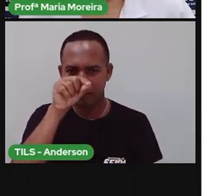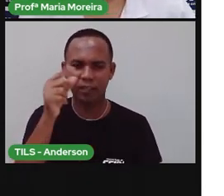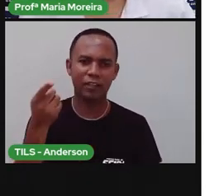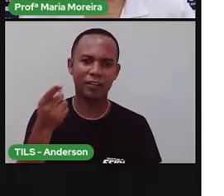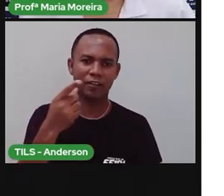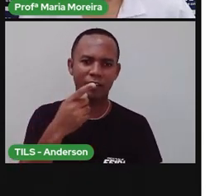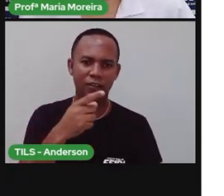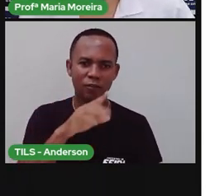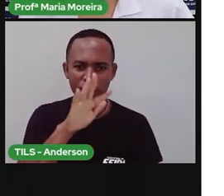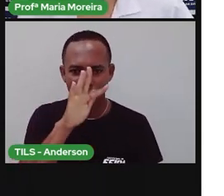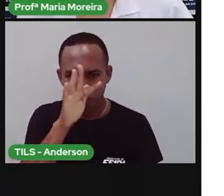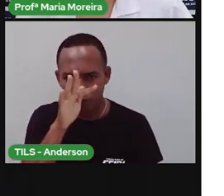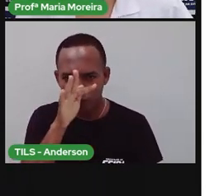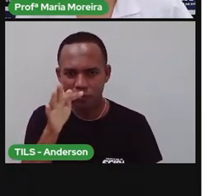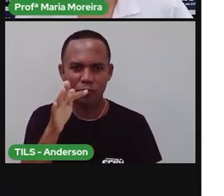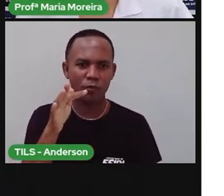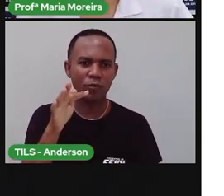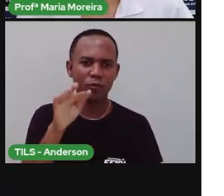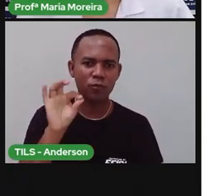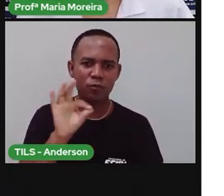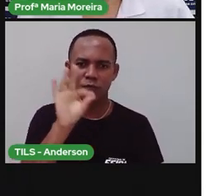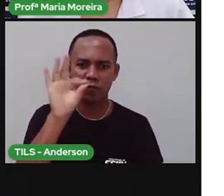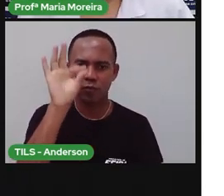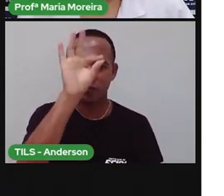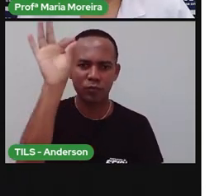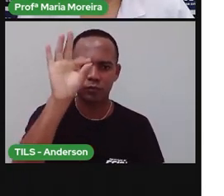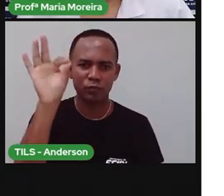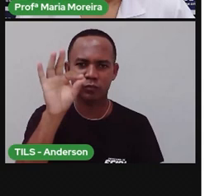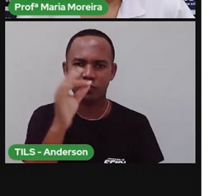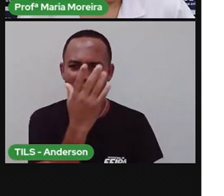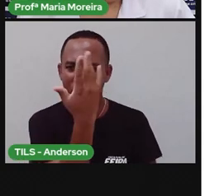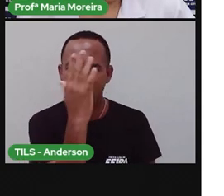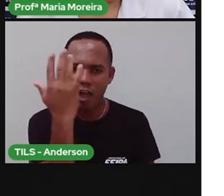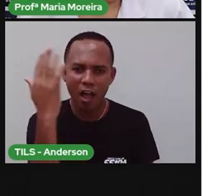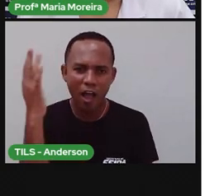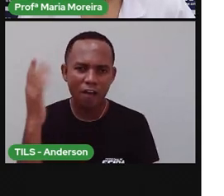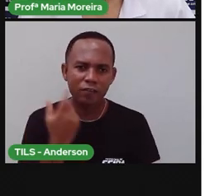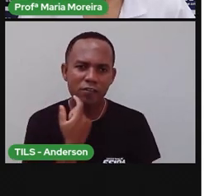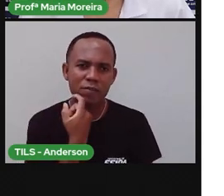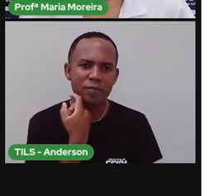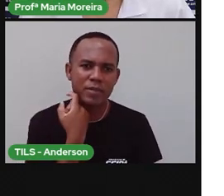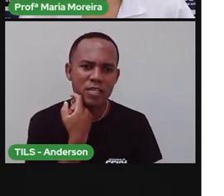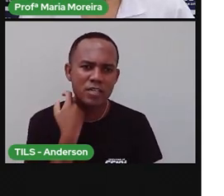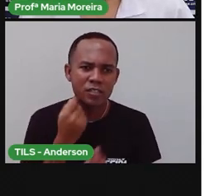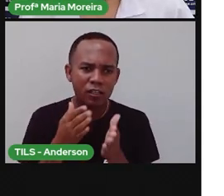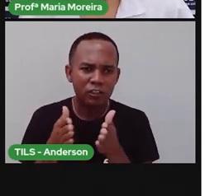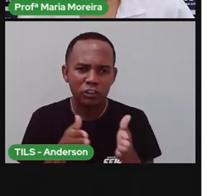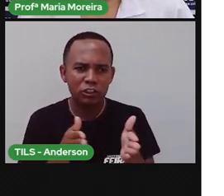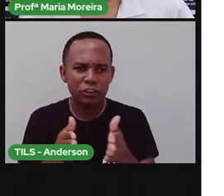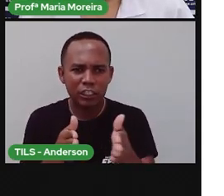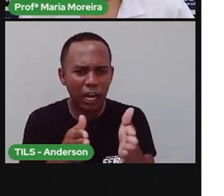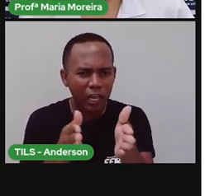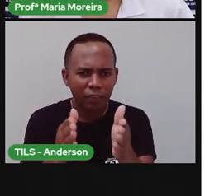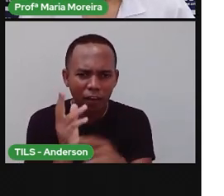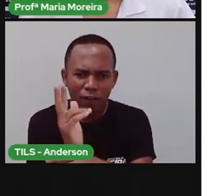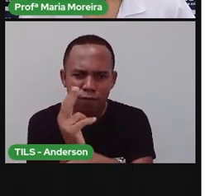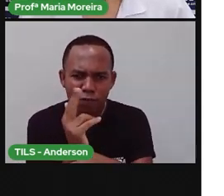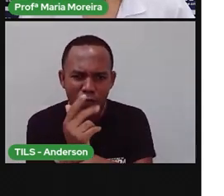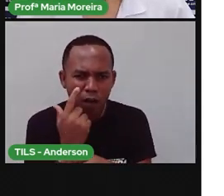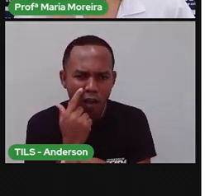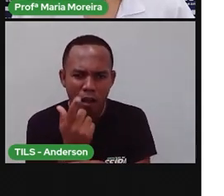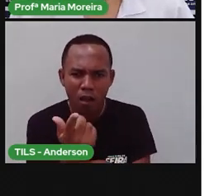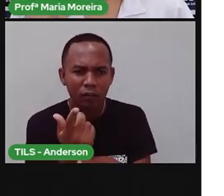peixe, flor, elefante, mosca, cogumelos. A gente tem uma estrada aí com várias plantas, com vegetação.